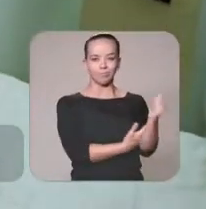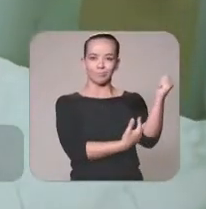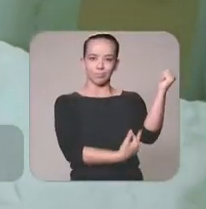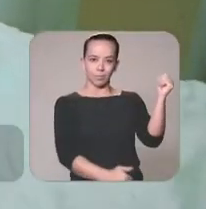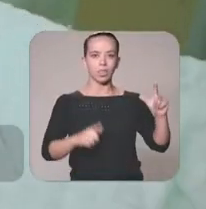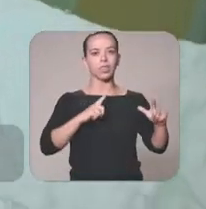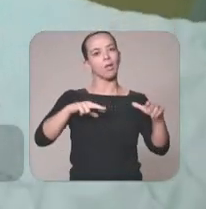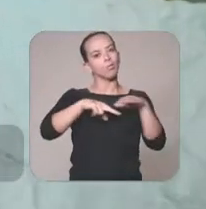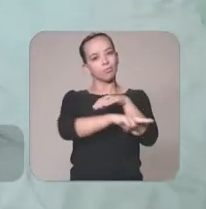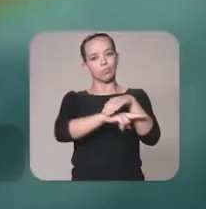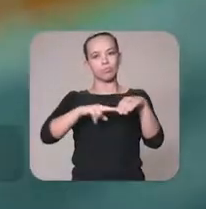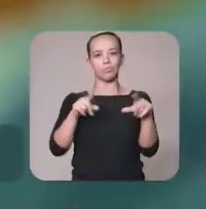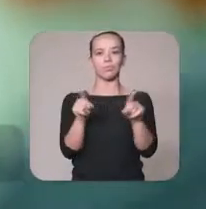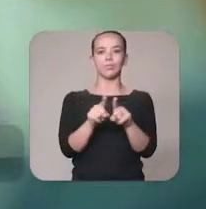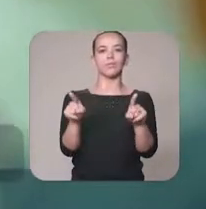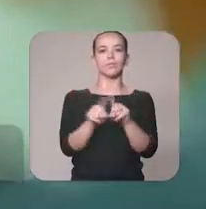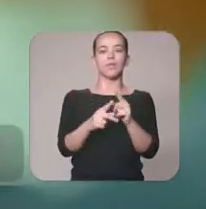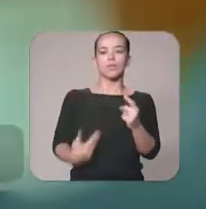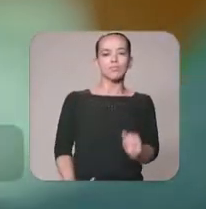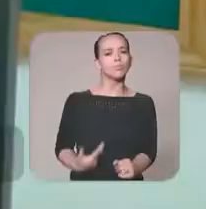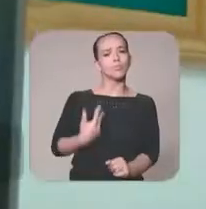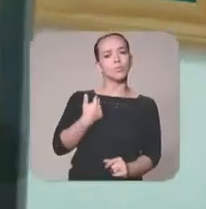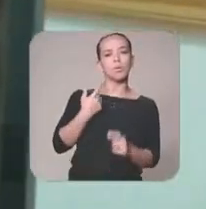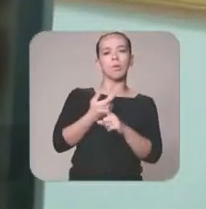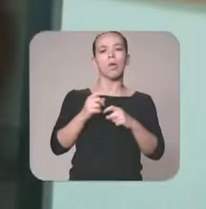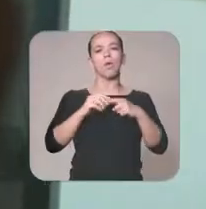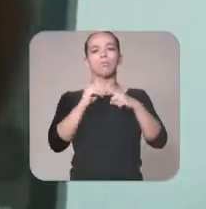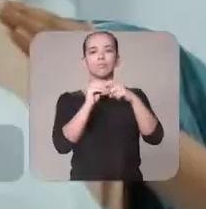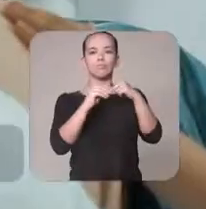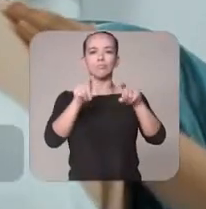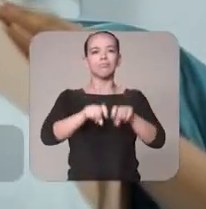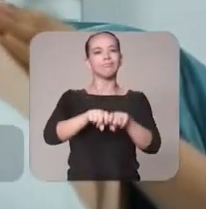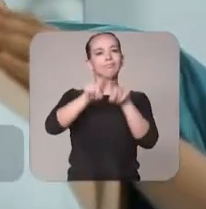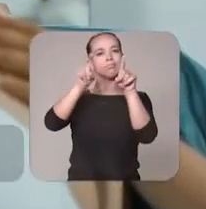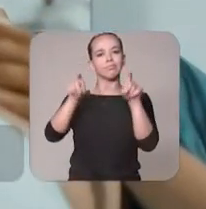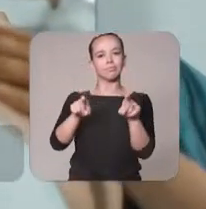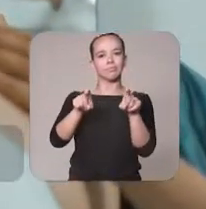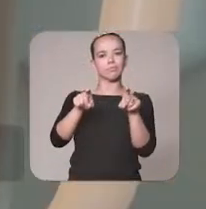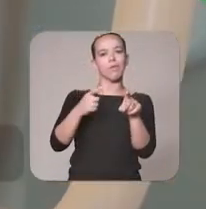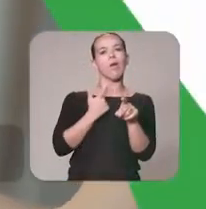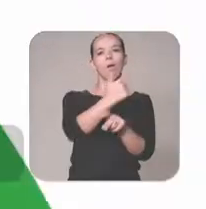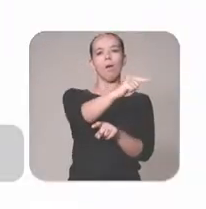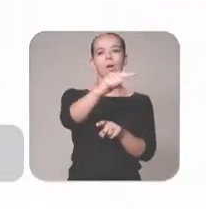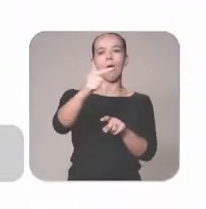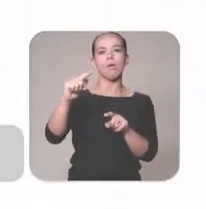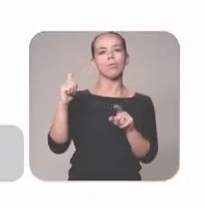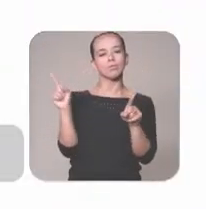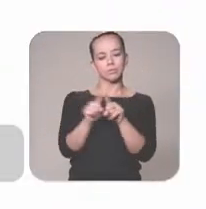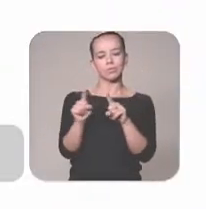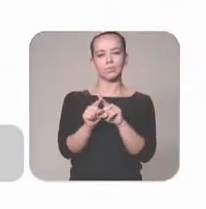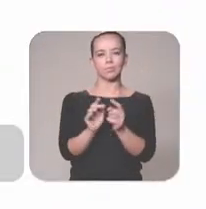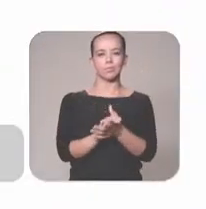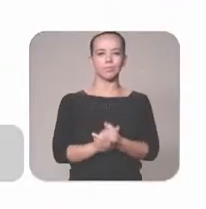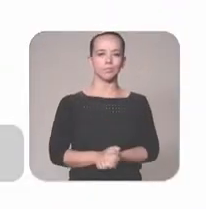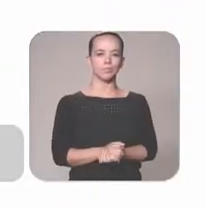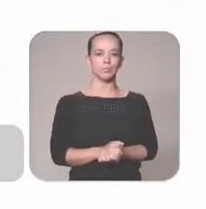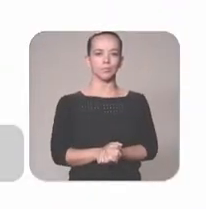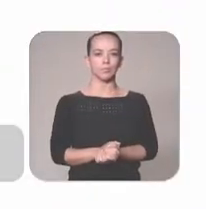tomógrafo, está funcionando lá. Cirurgias eletivas, ortopédicas, ginecológicas e outros procedimentos.